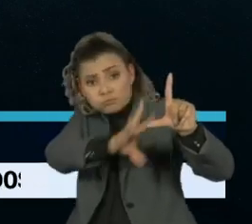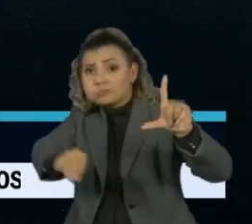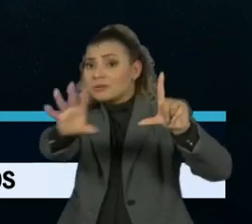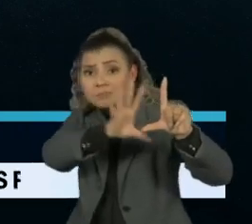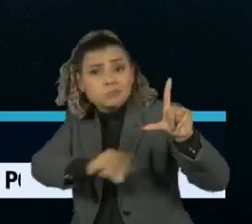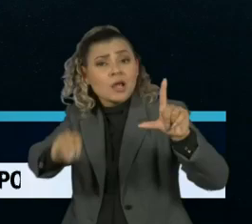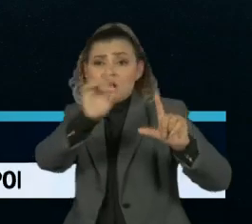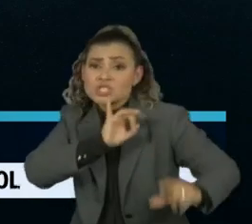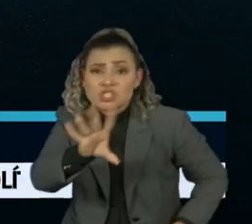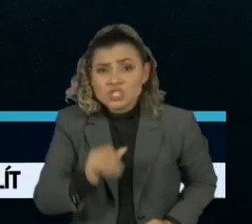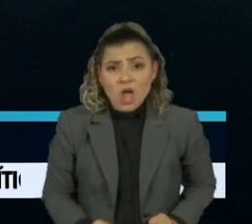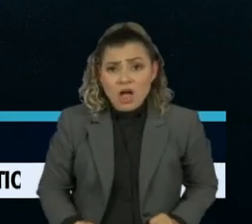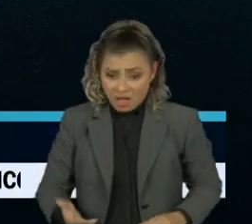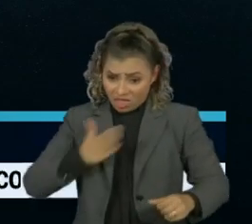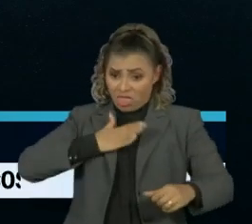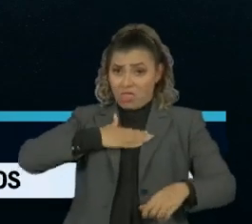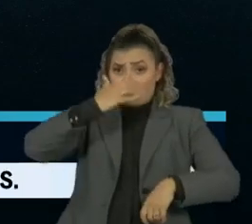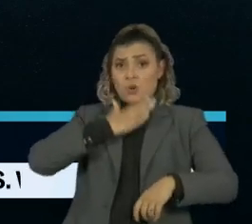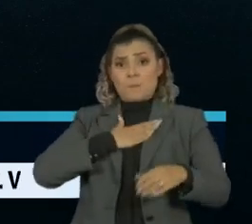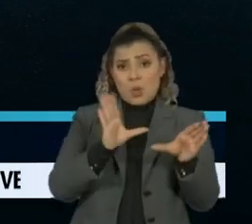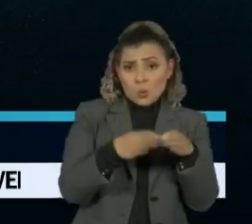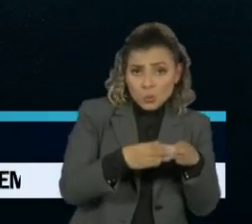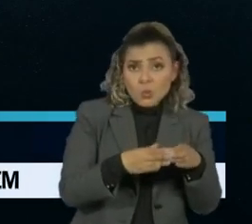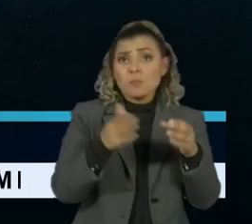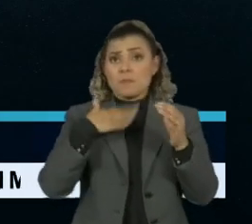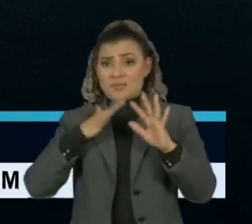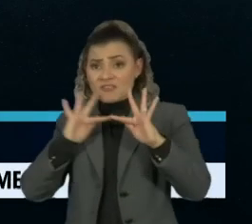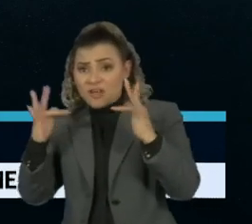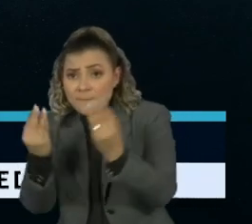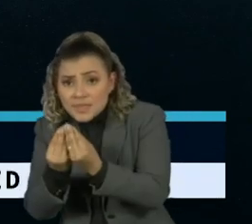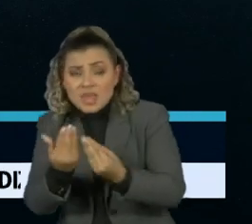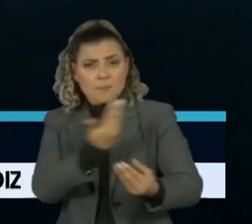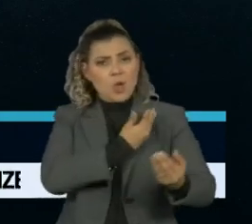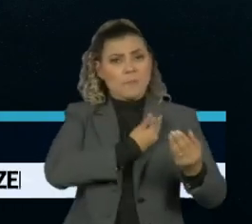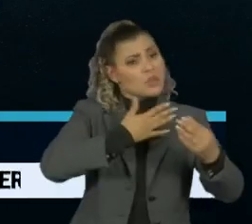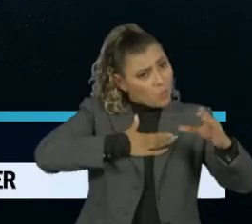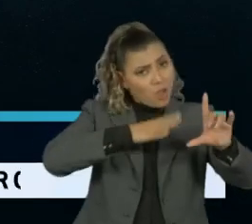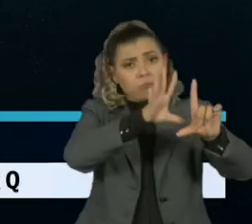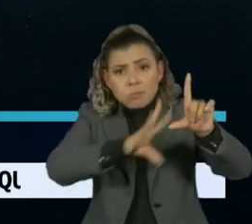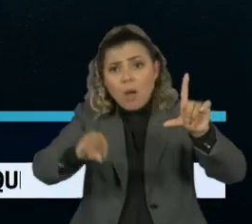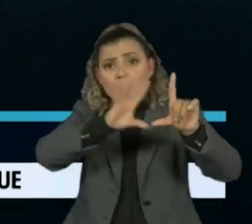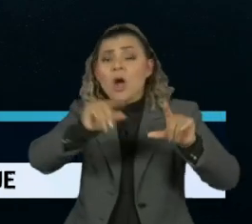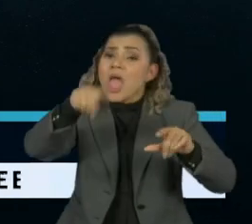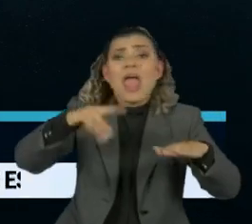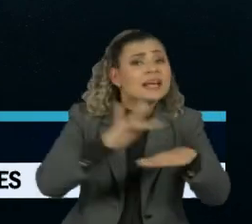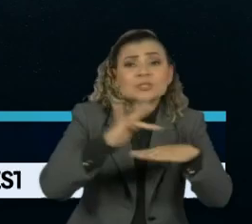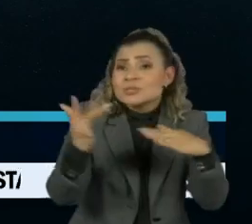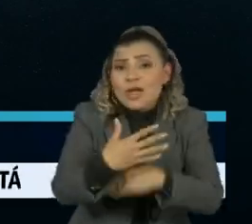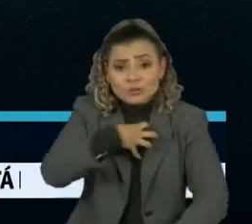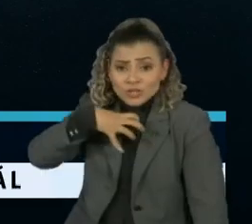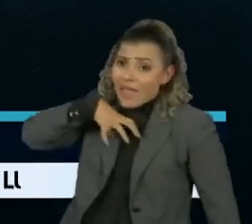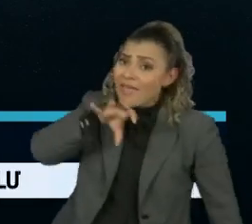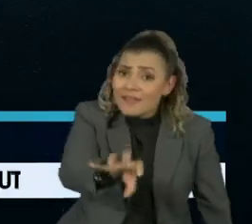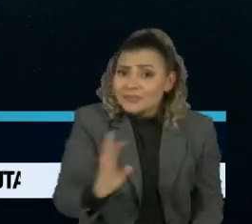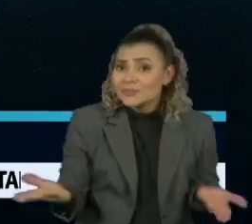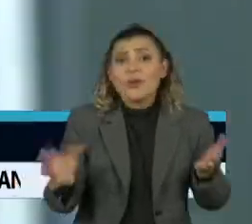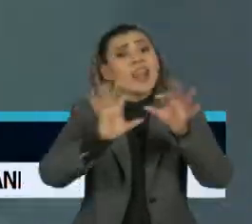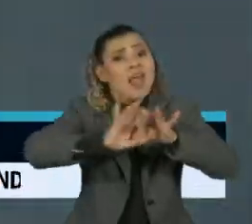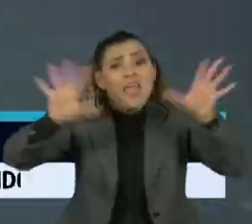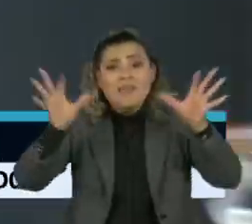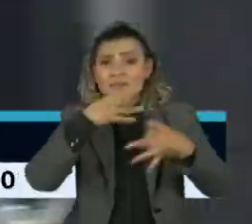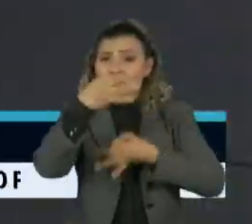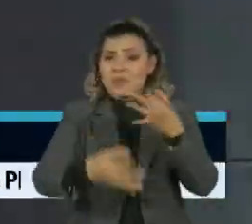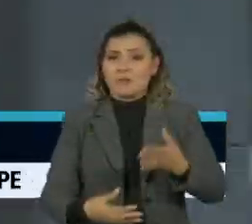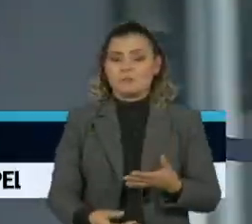pego o link, mando aqui no meu grupo, mando para a minha família, mando para os meus amigos. Isso é a rede social e tem que ser livre.